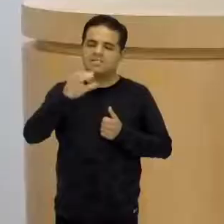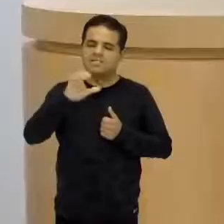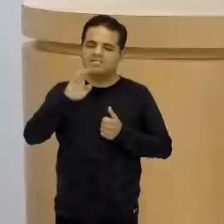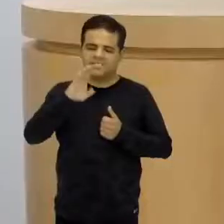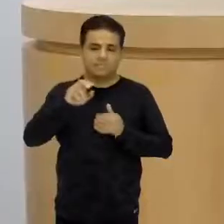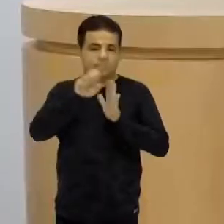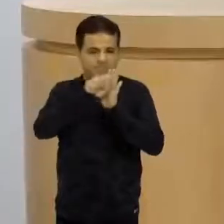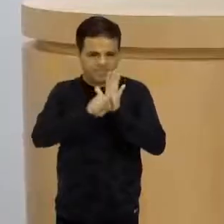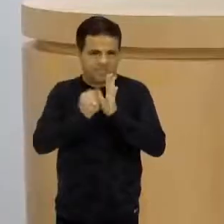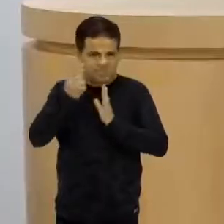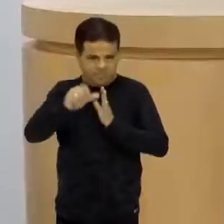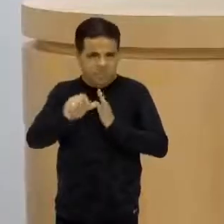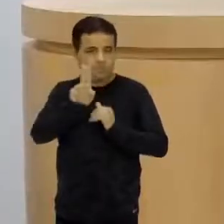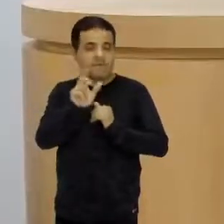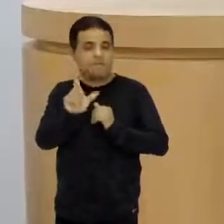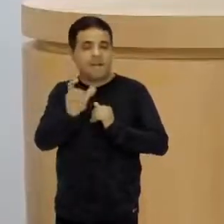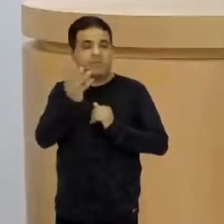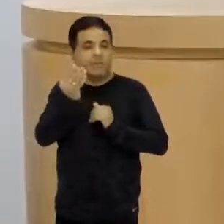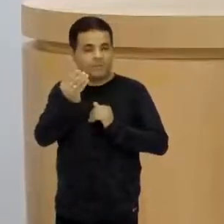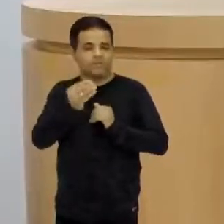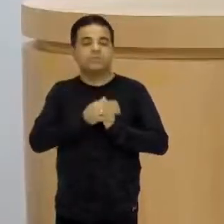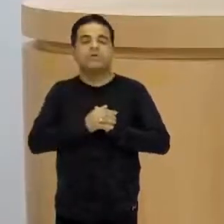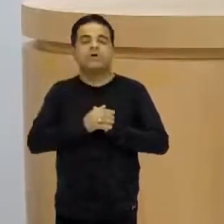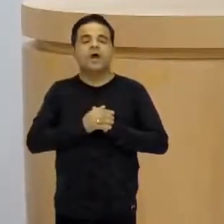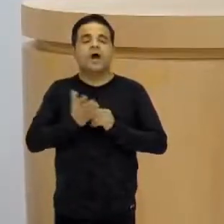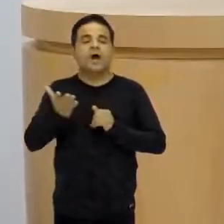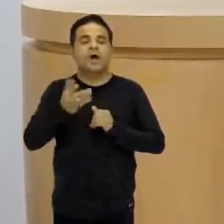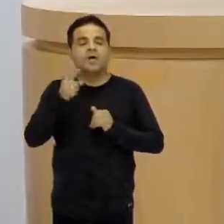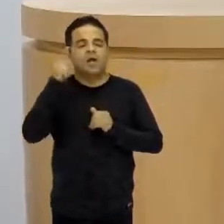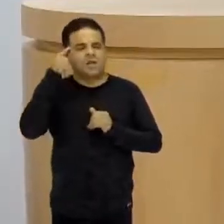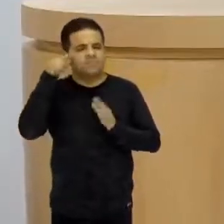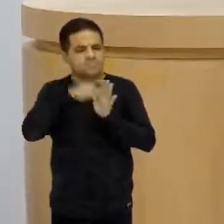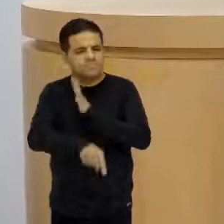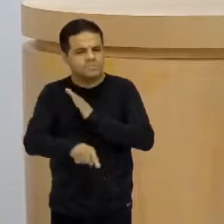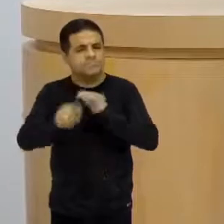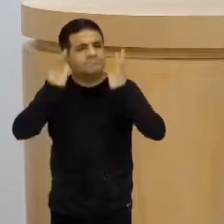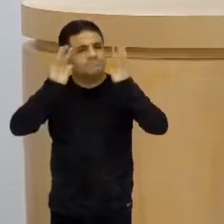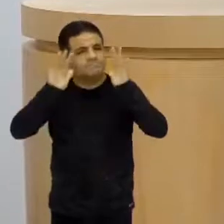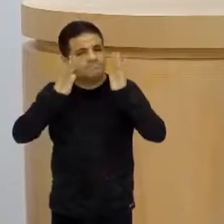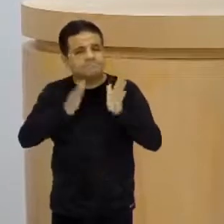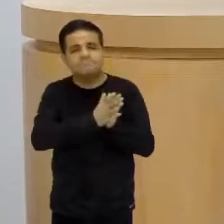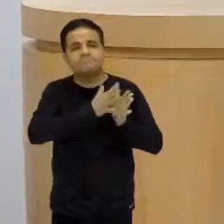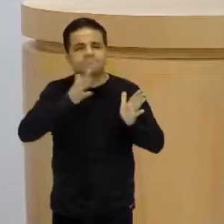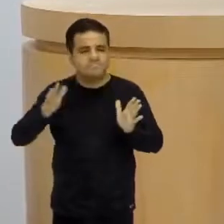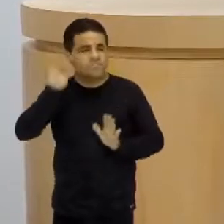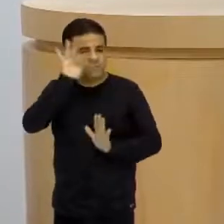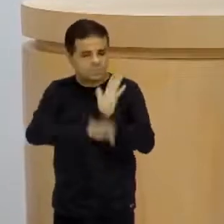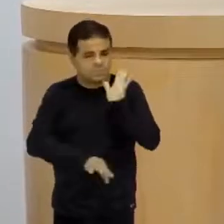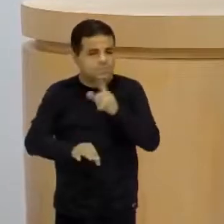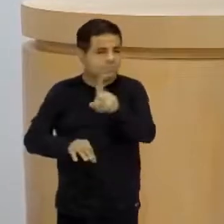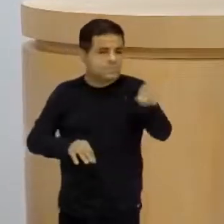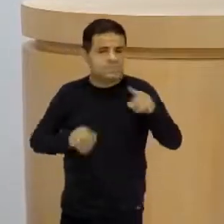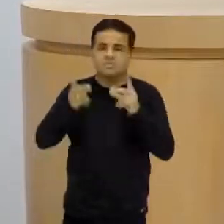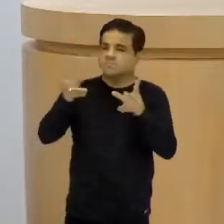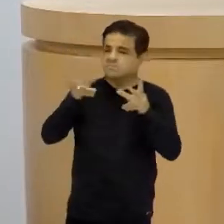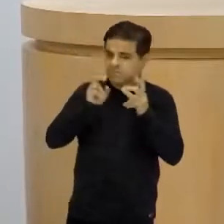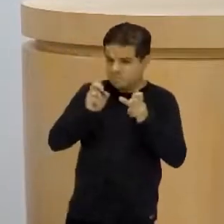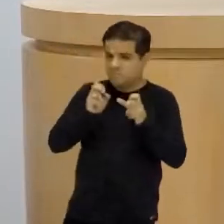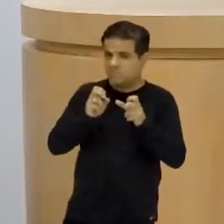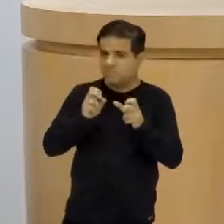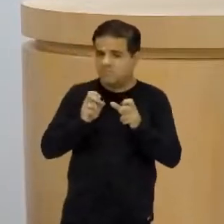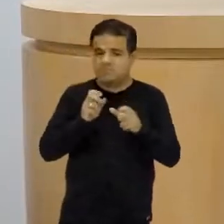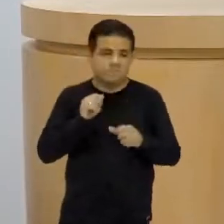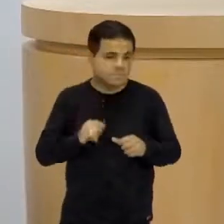Agora, a pergunta que vou fazer agora, vocês precisam refletir se durante o texto vocês perceberam isso, tá bom?